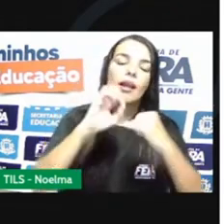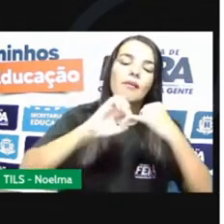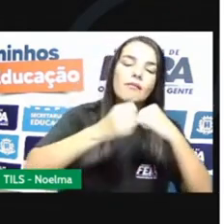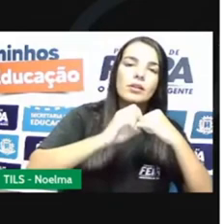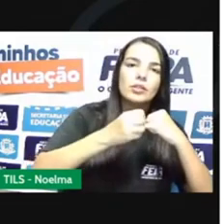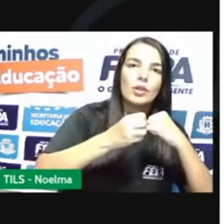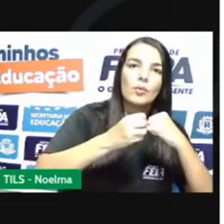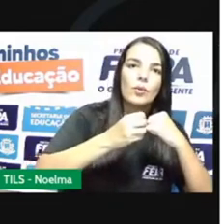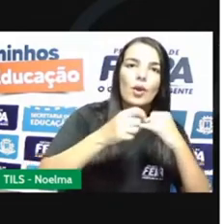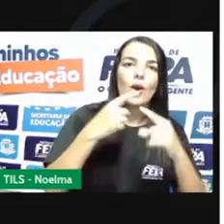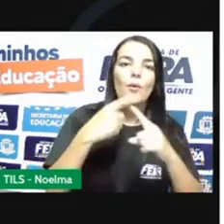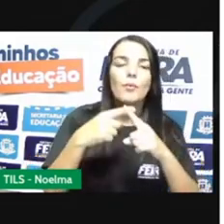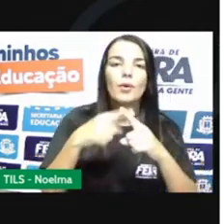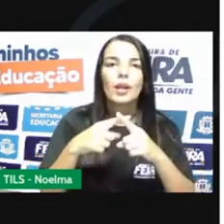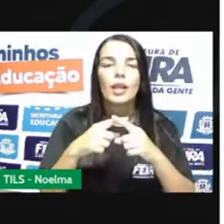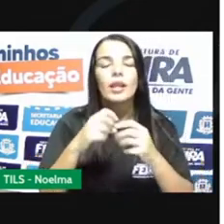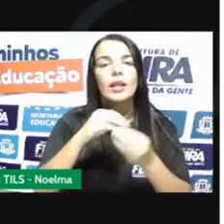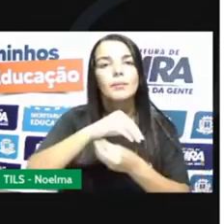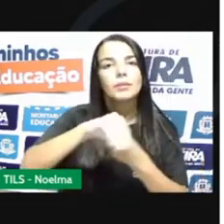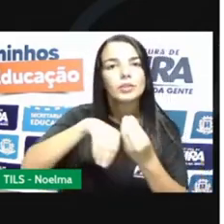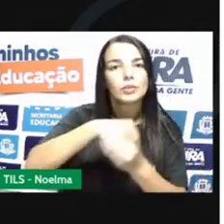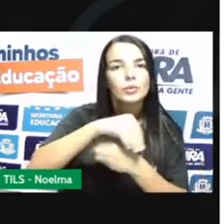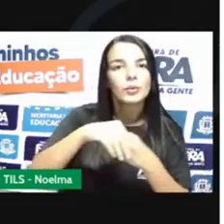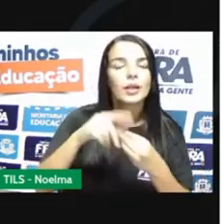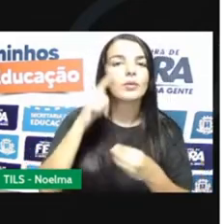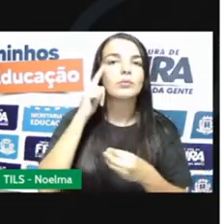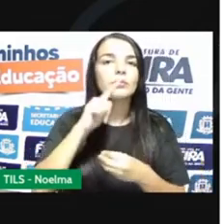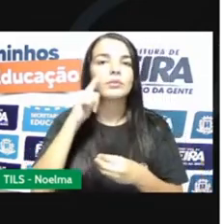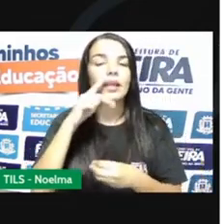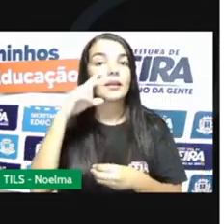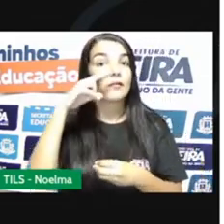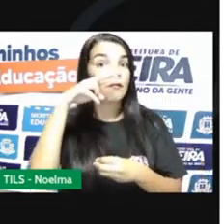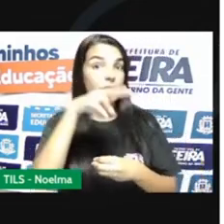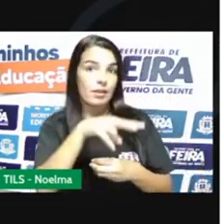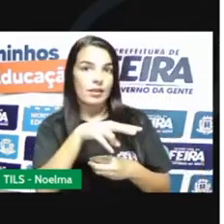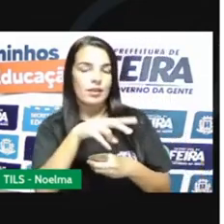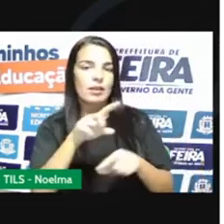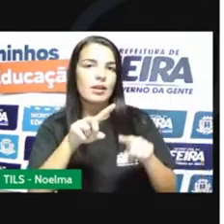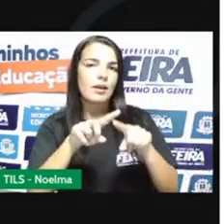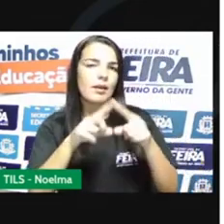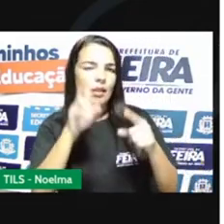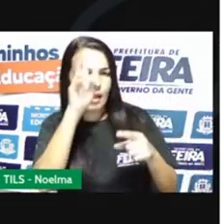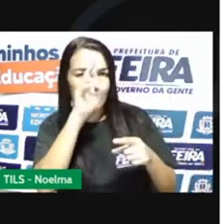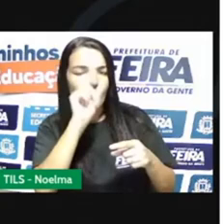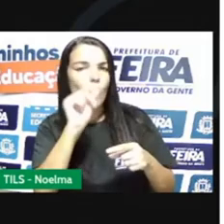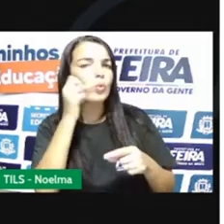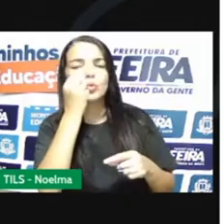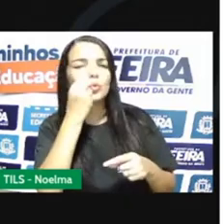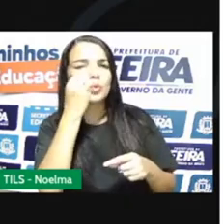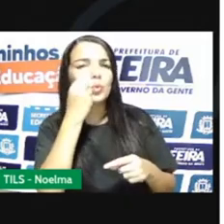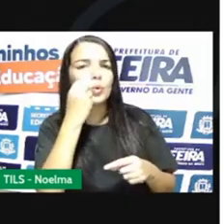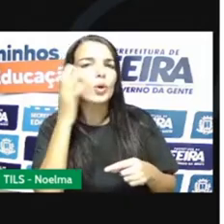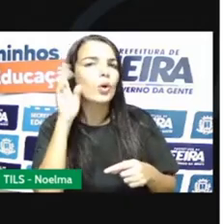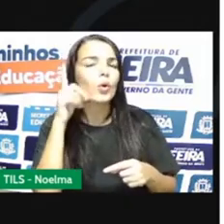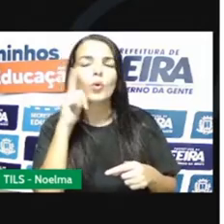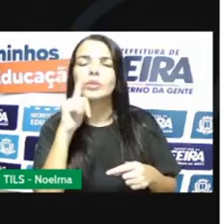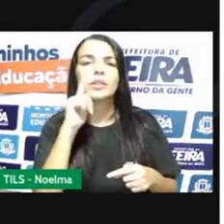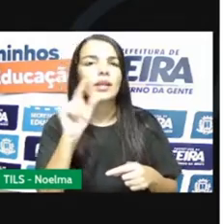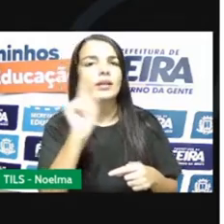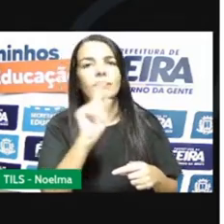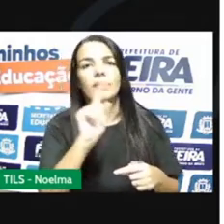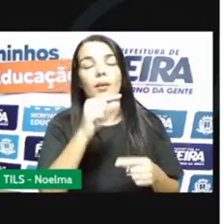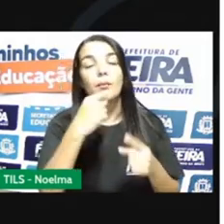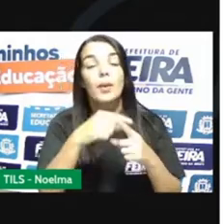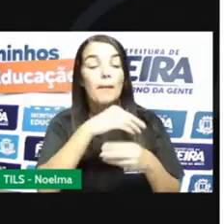acontece com o suco de tamarindo, que a gente não consegue identificar qual é o tamarindo, qual é a água e qual é o açúcar. Eles se